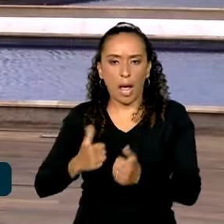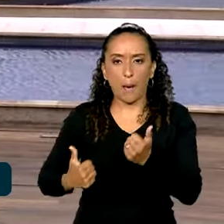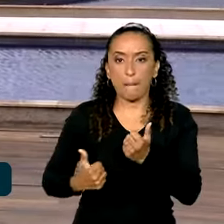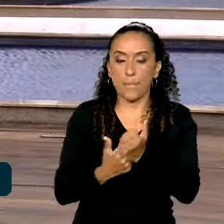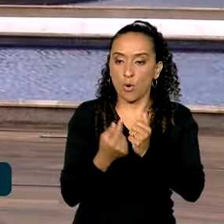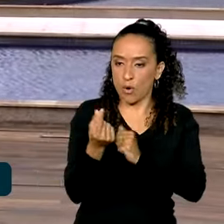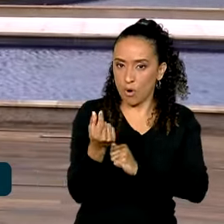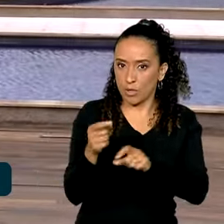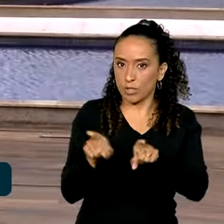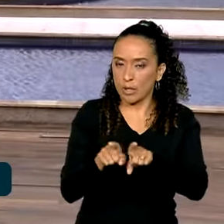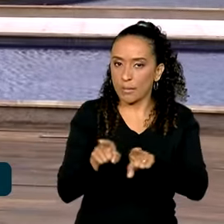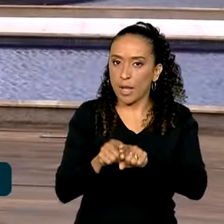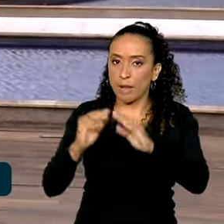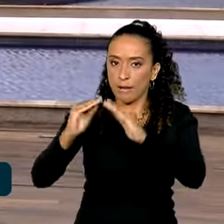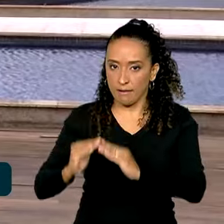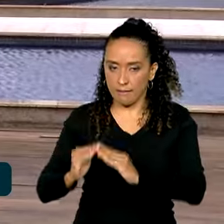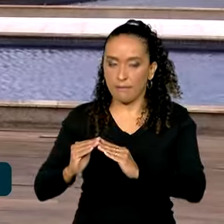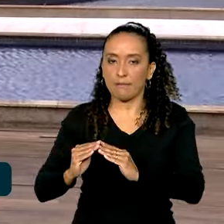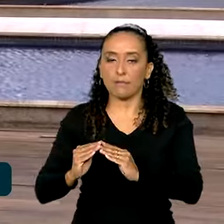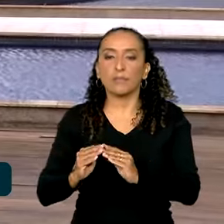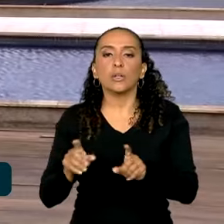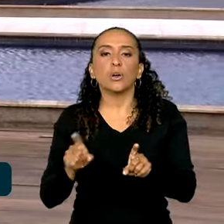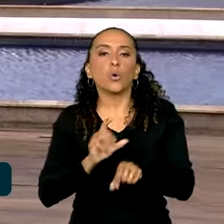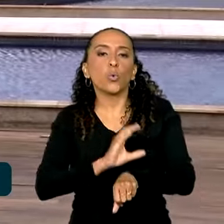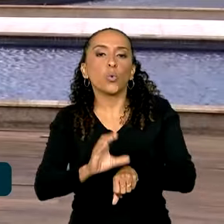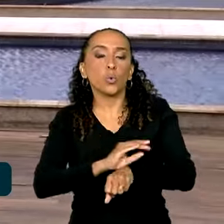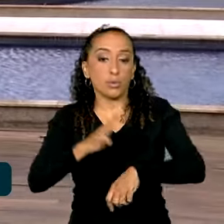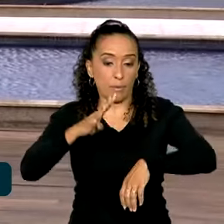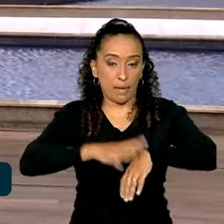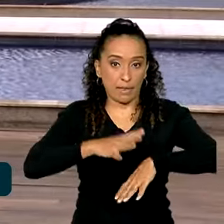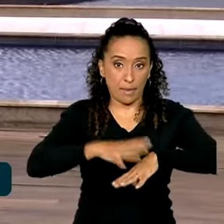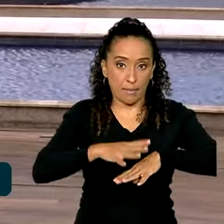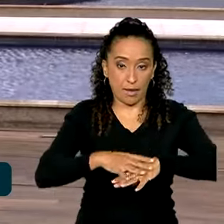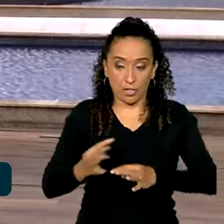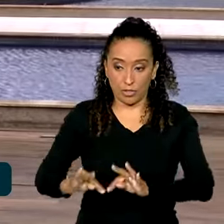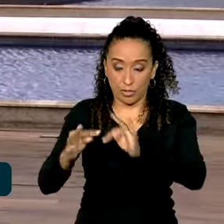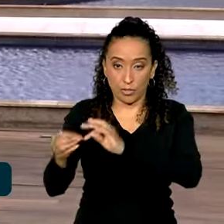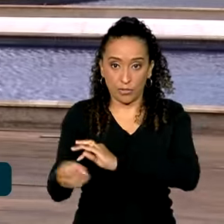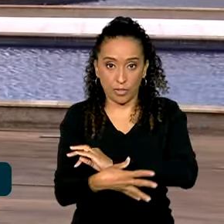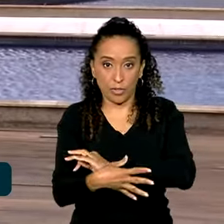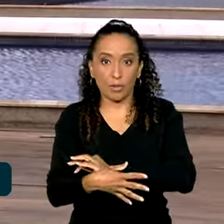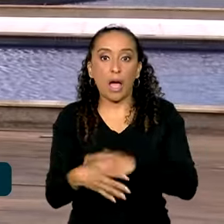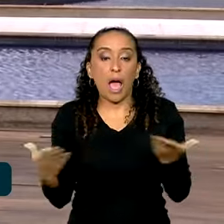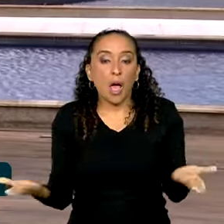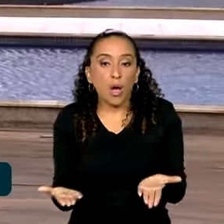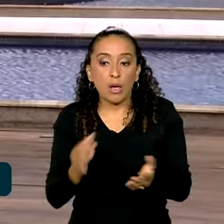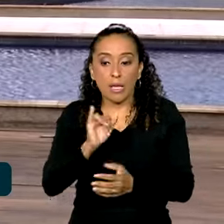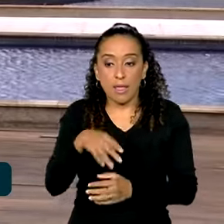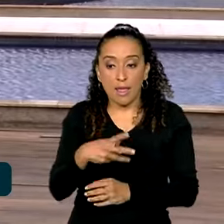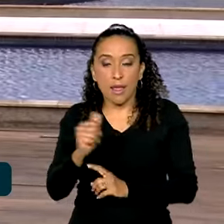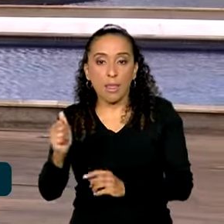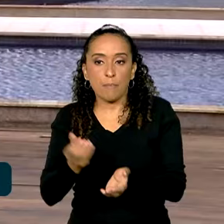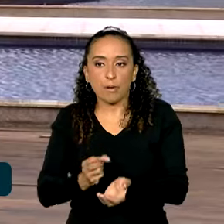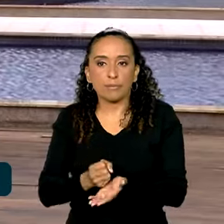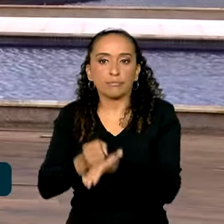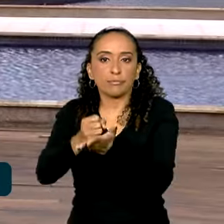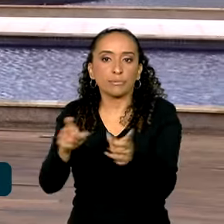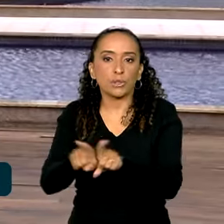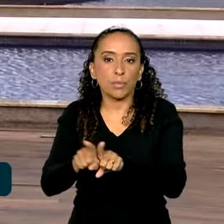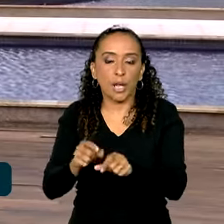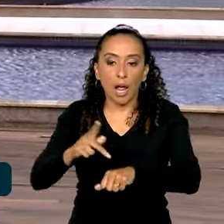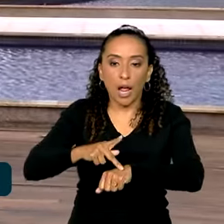financeiro e de moradia. Com o curso de Matemática da Tecnologia e Inovação, agora o IMPA oferece de